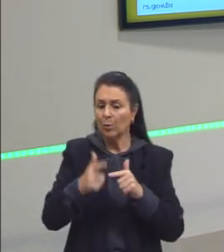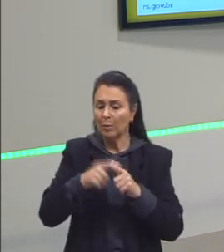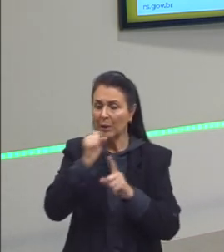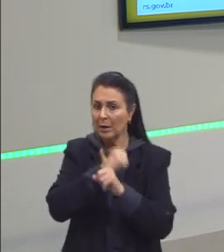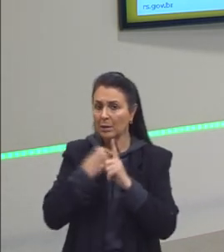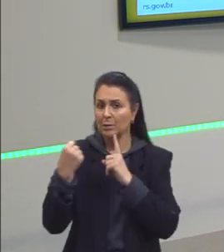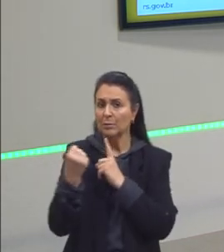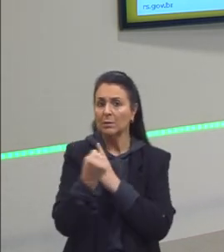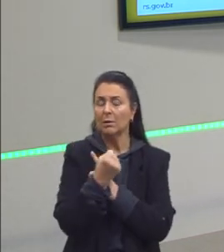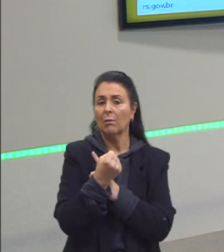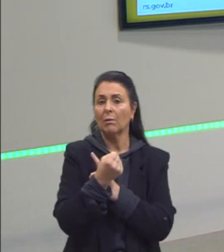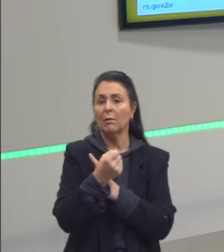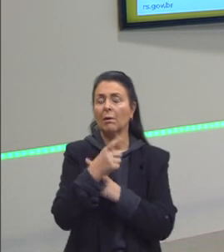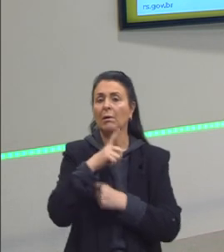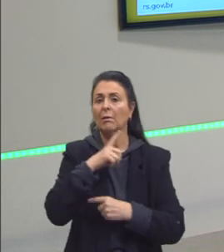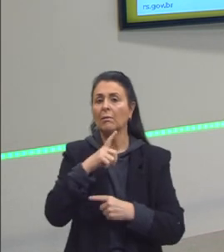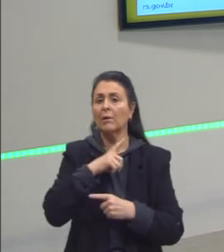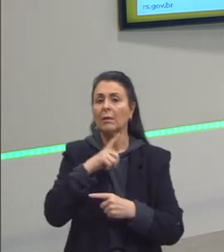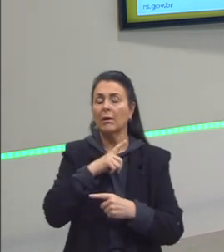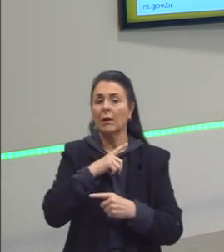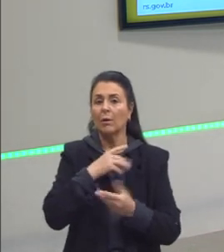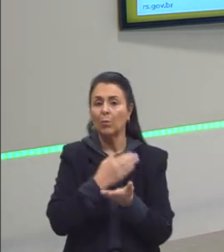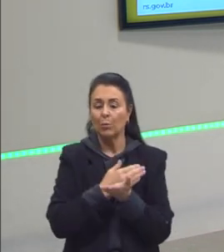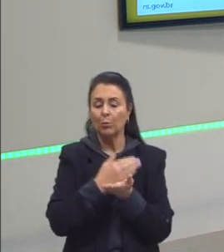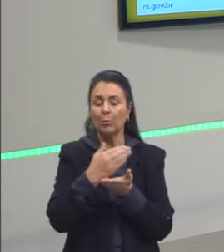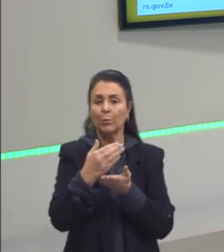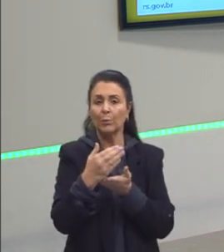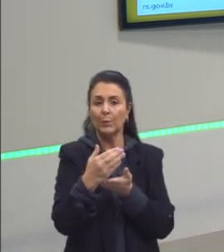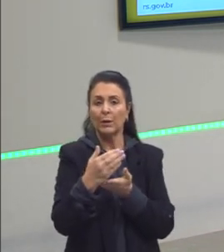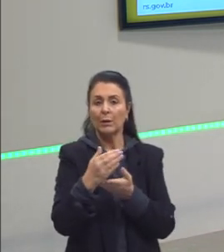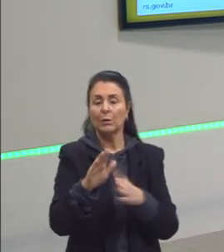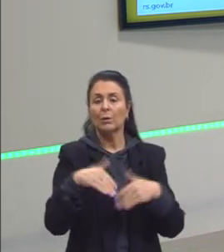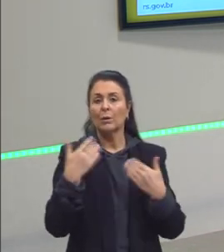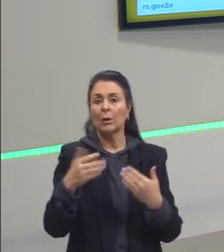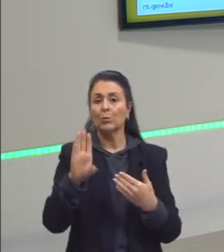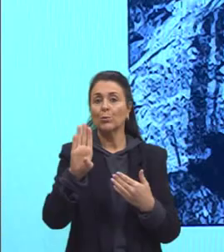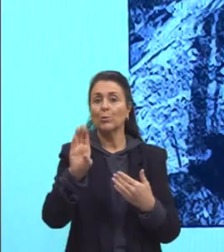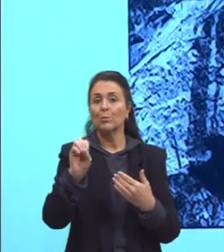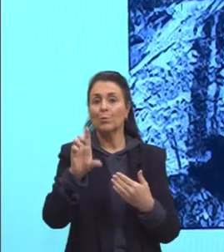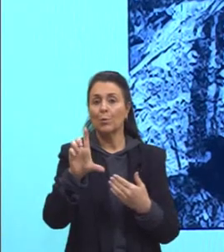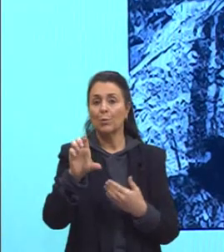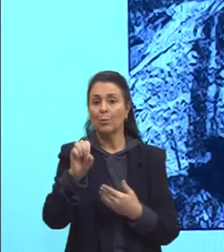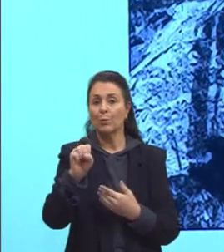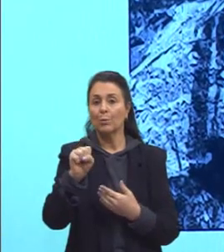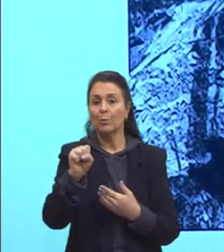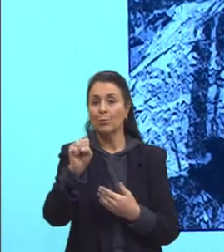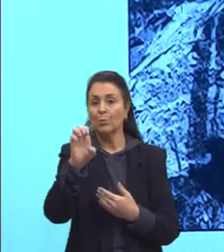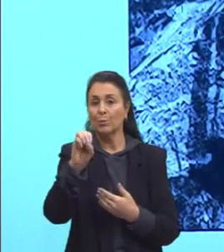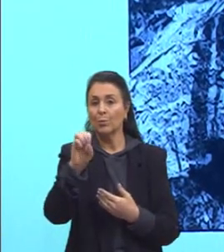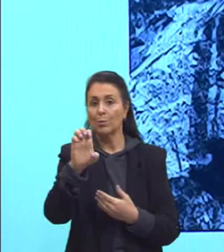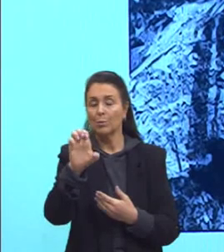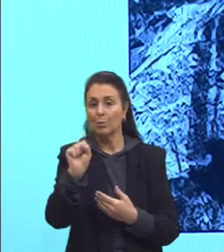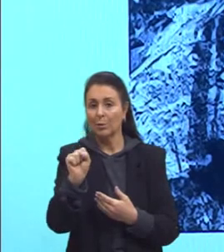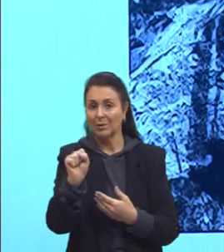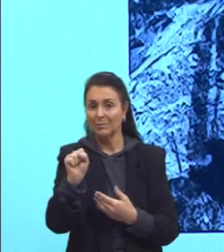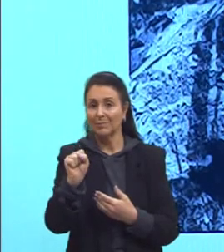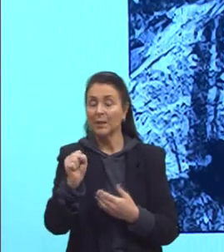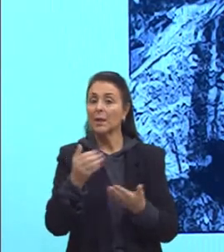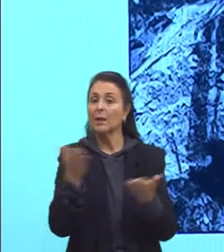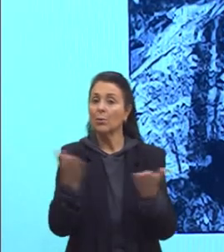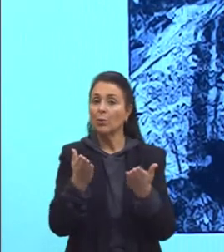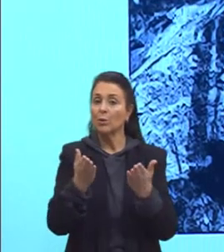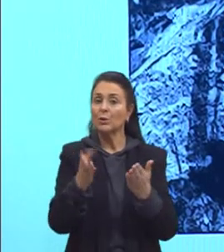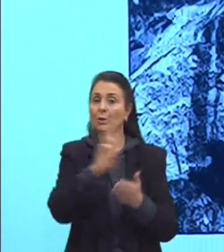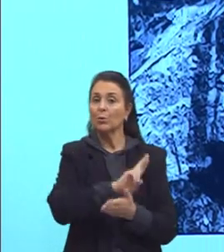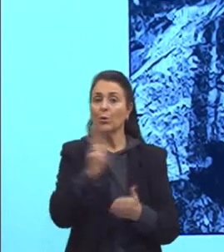que nós vamos ter, vai ser a formação desses bolsões aí sociais que a gente chama de favela, tá? A